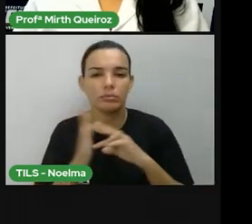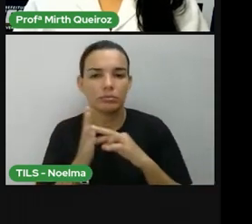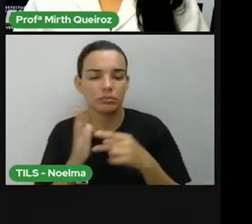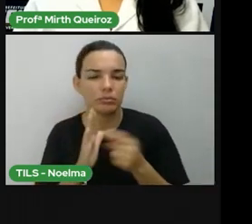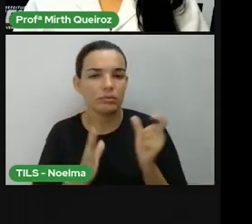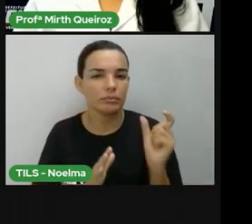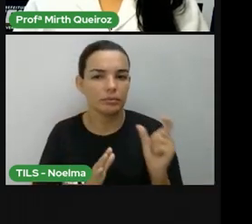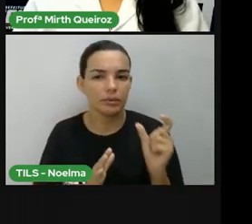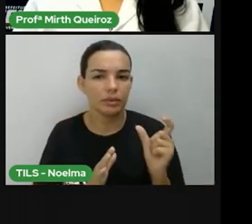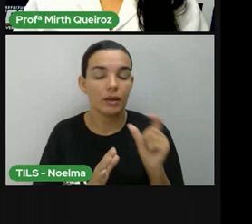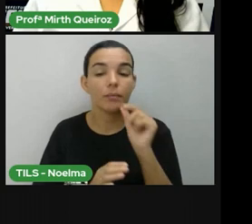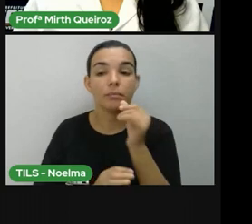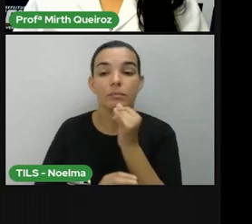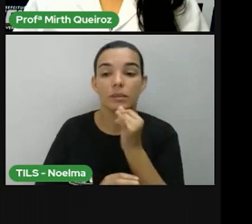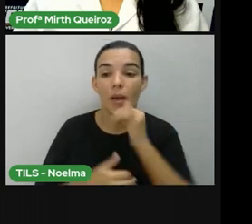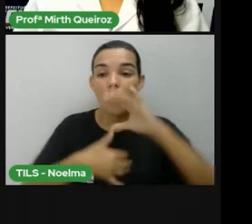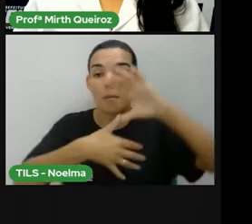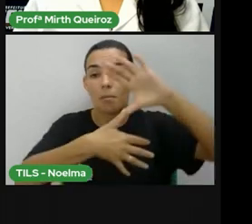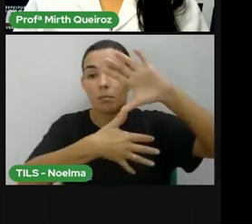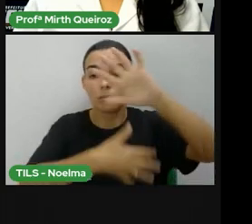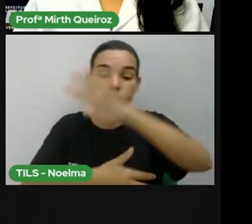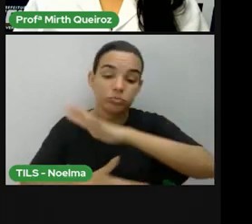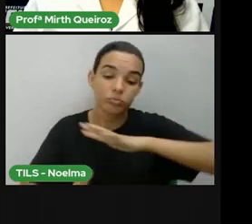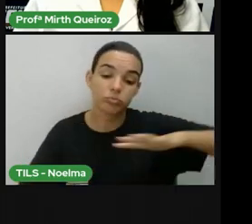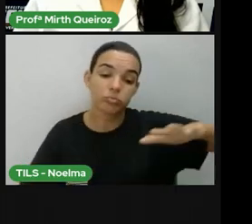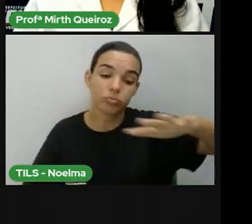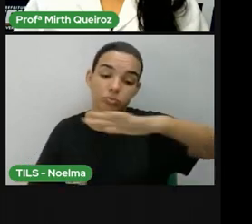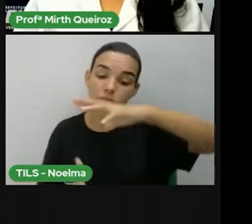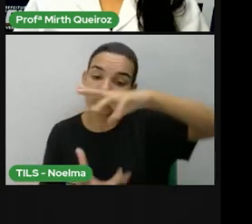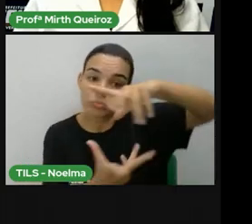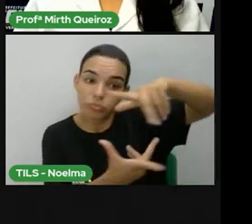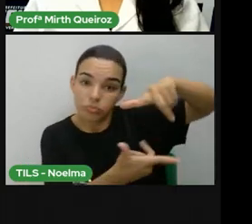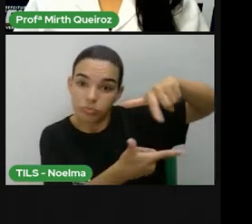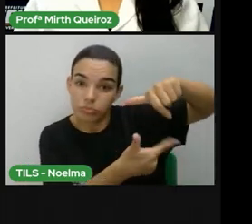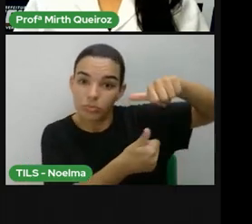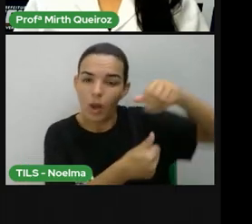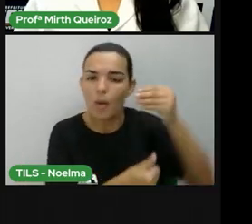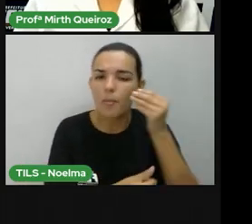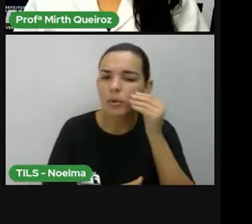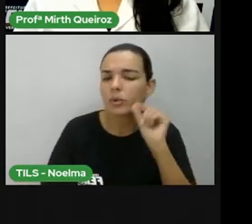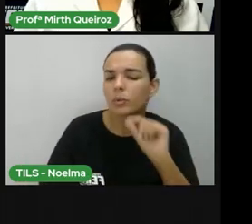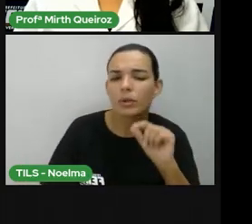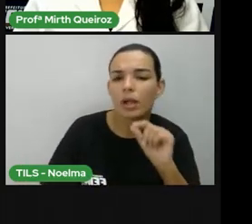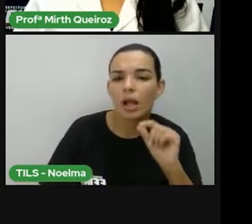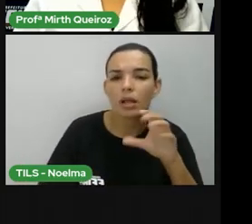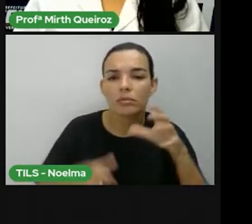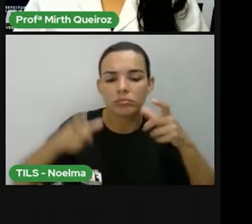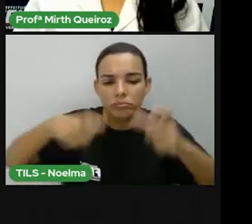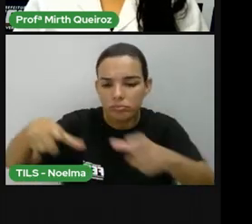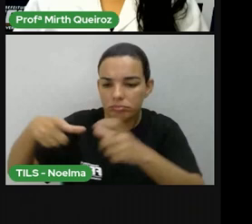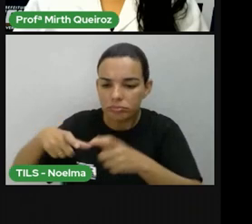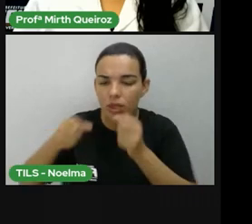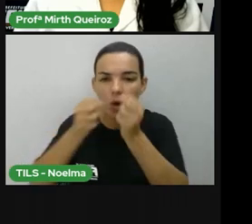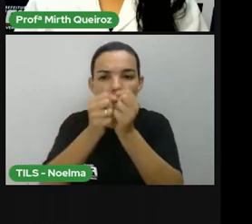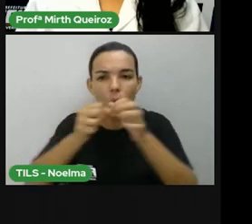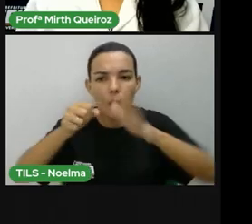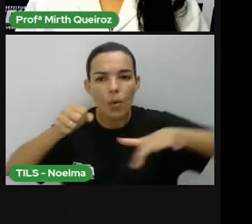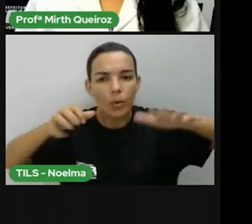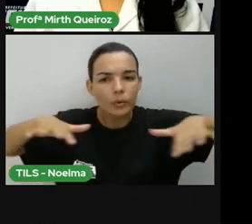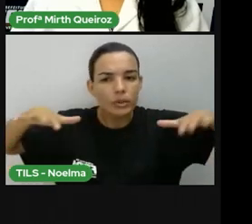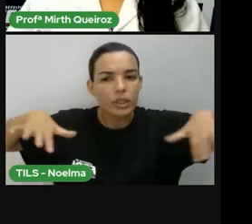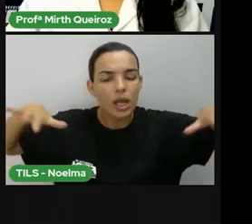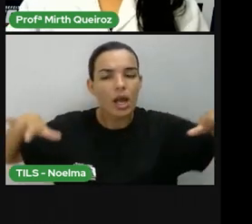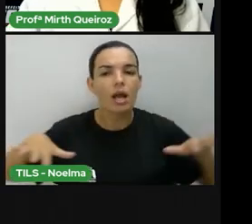No mapa mundi, nós podemos observar quais são os continentes, né? Os oceanos que banham esses continentes.